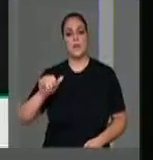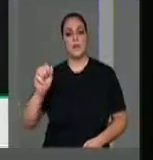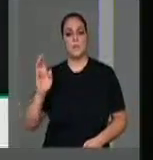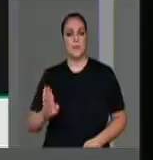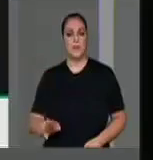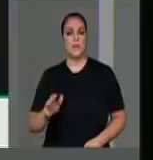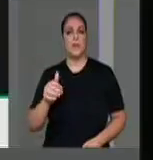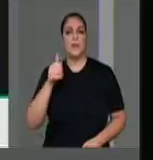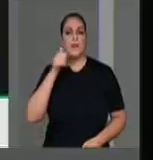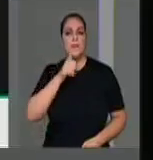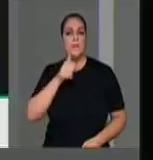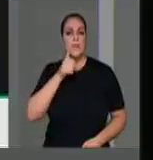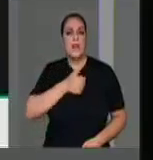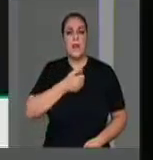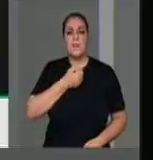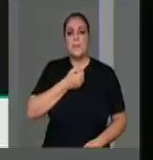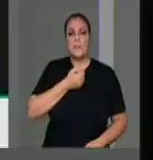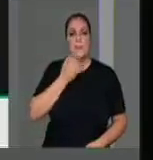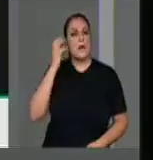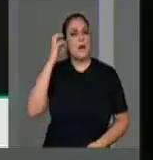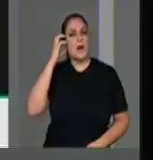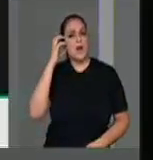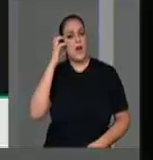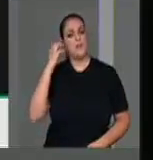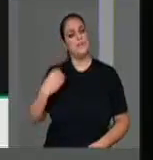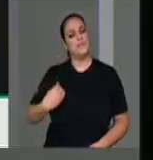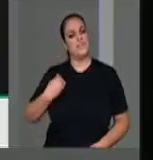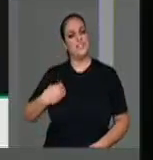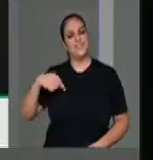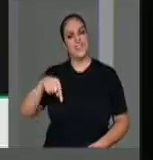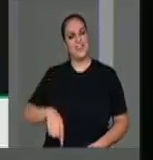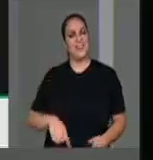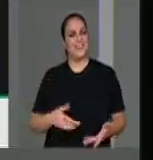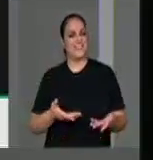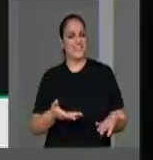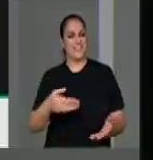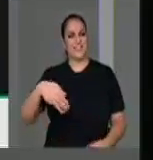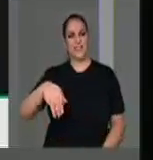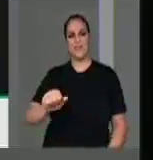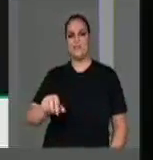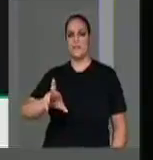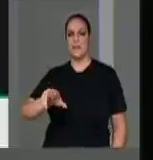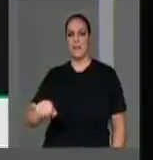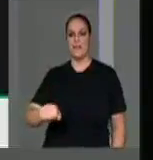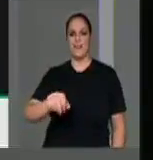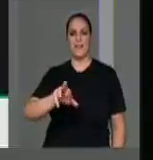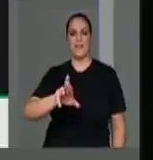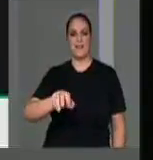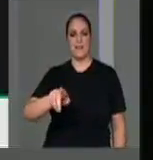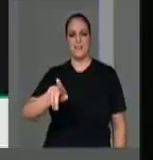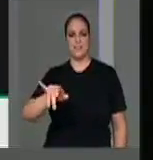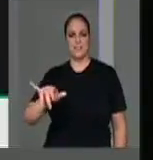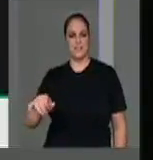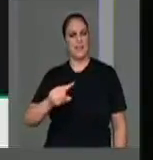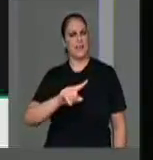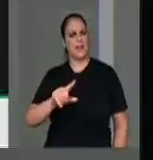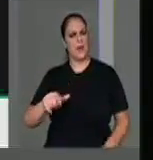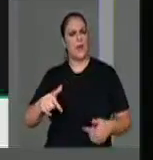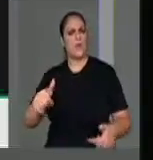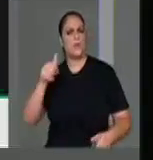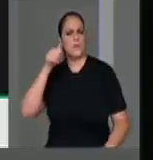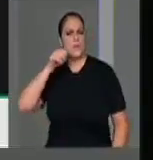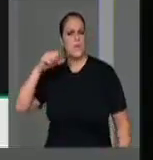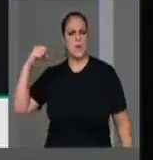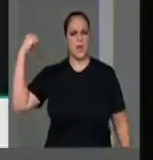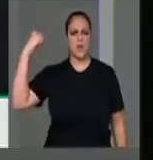da querida radialista que encontra-se nessa mesa, a Mara Reja, a feminista Mara Reja.